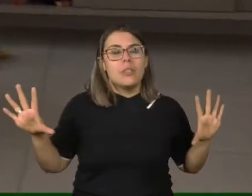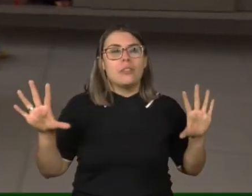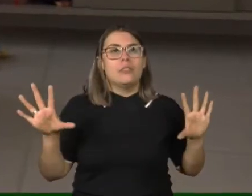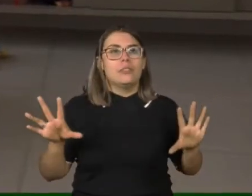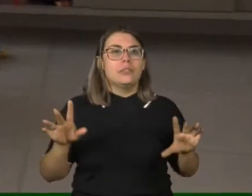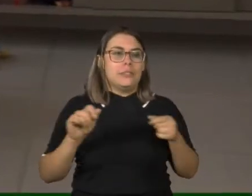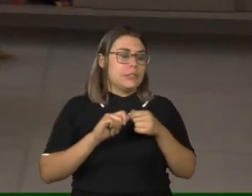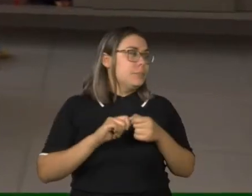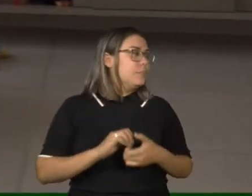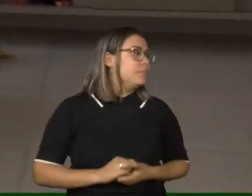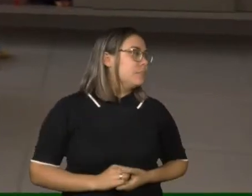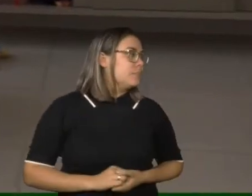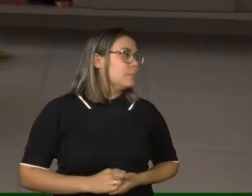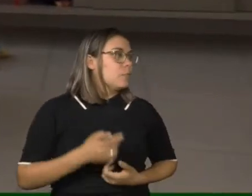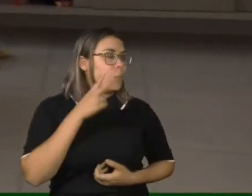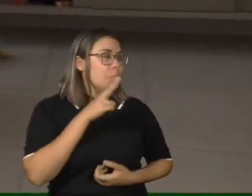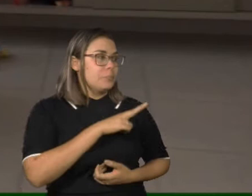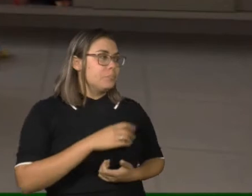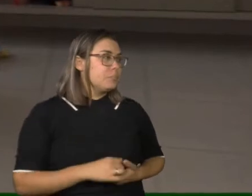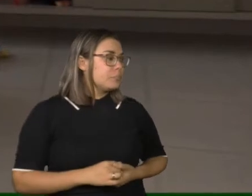saber. Vamos ouvir.